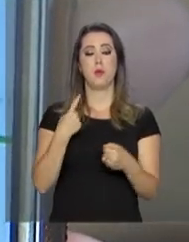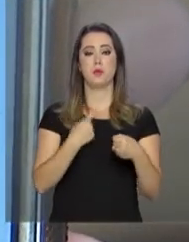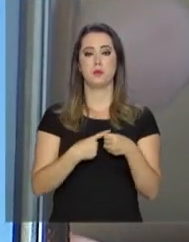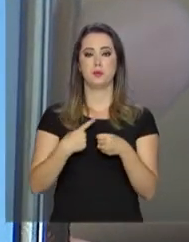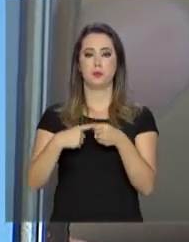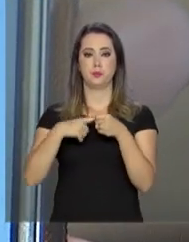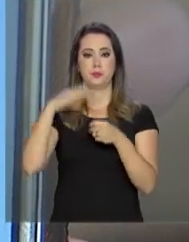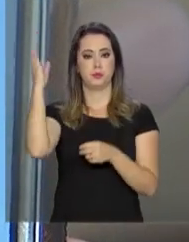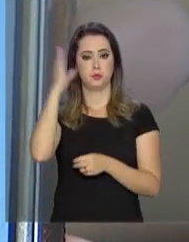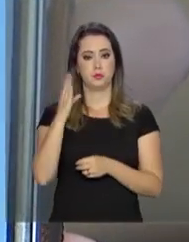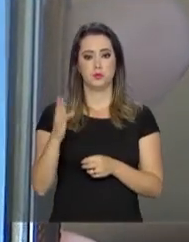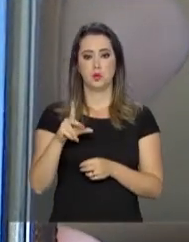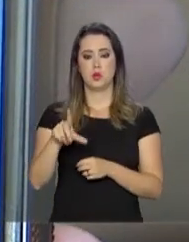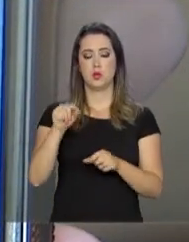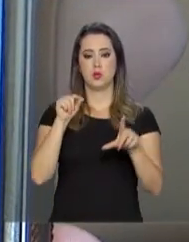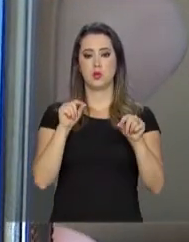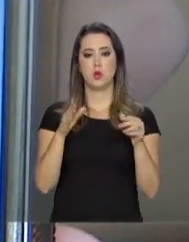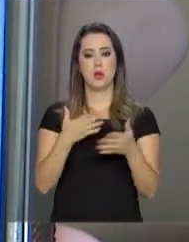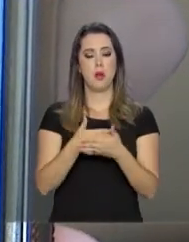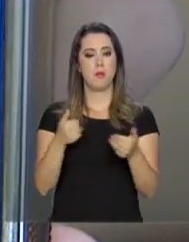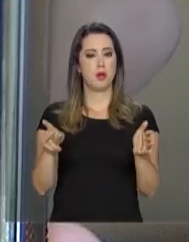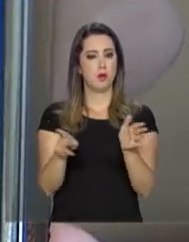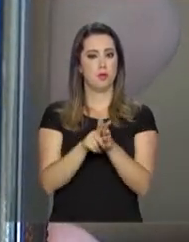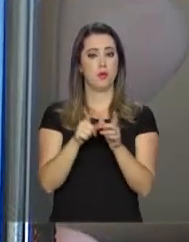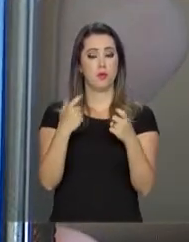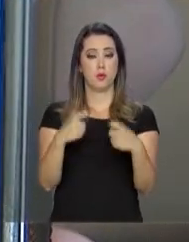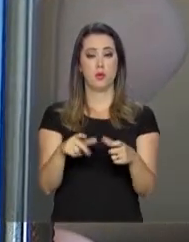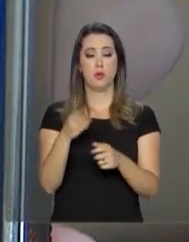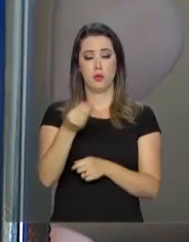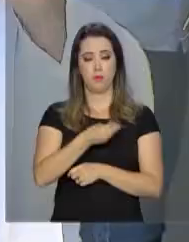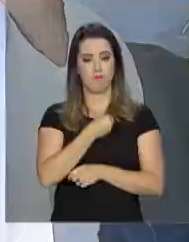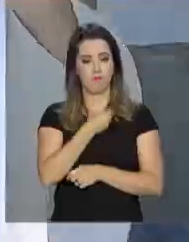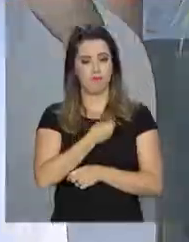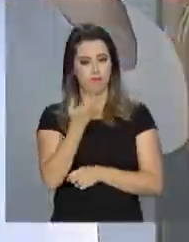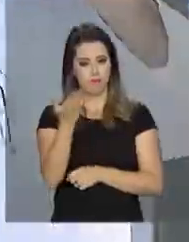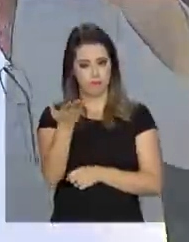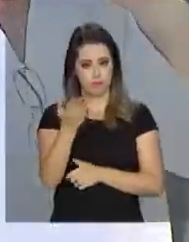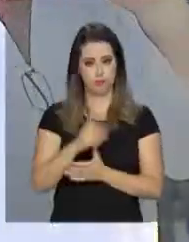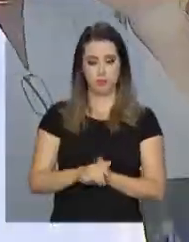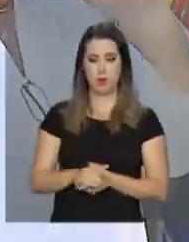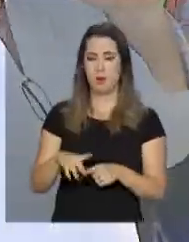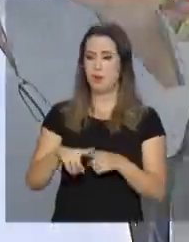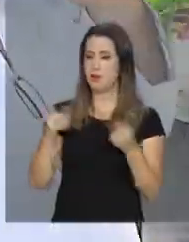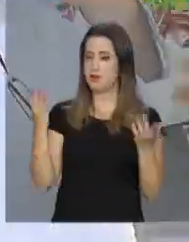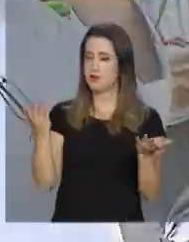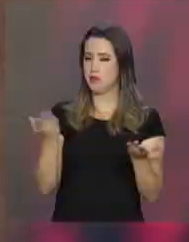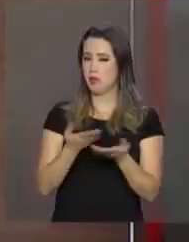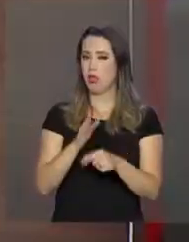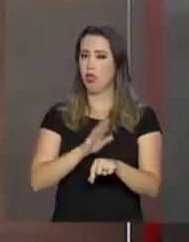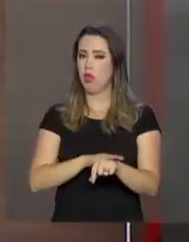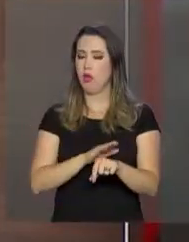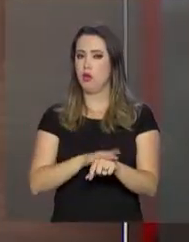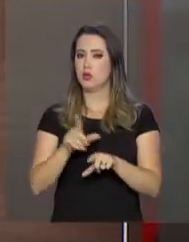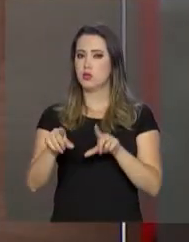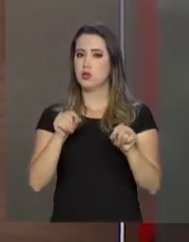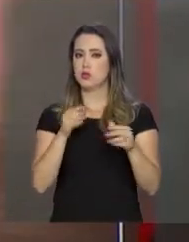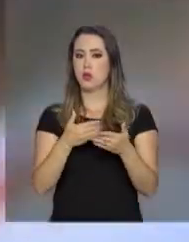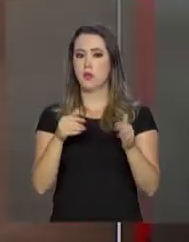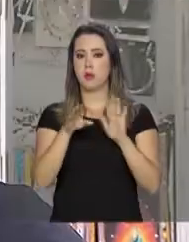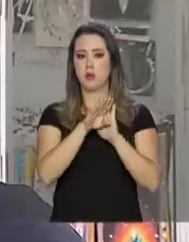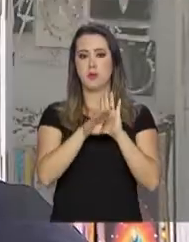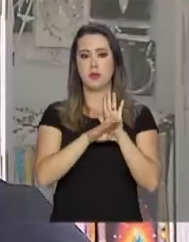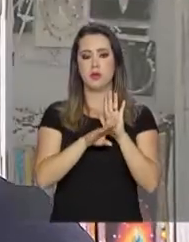brasileiros e escolher a melhor para o local onde você mora. Mas e na hora de escolher o melhor plano, como você